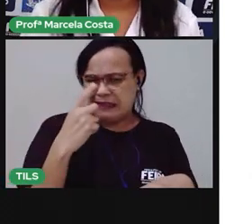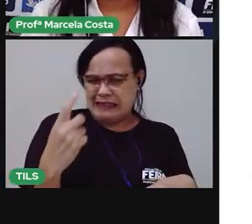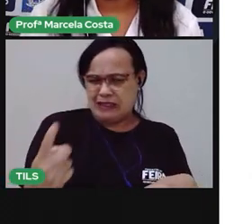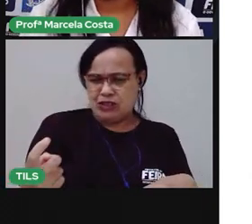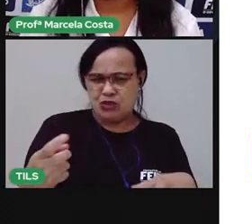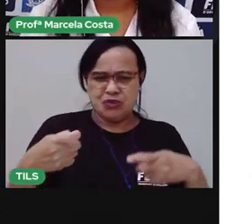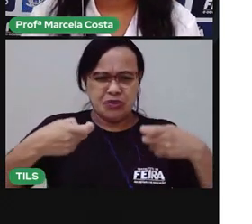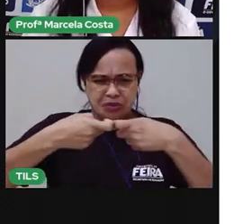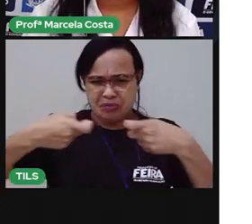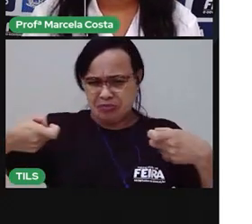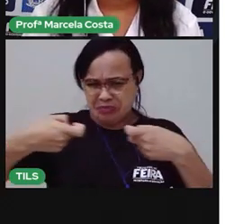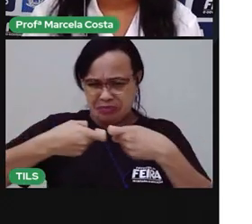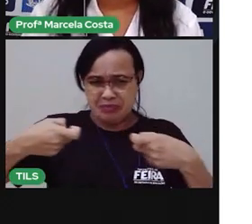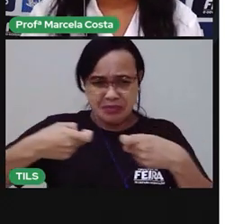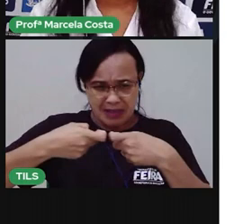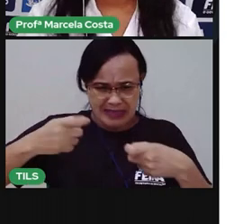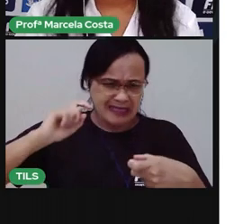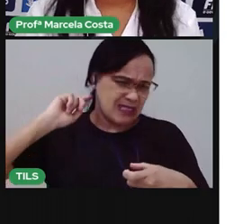exemplo.